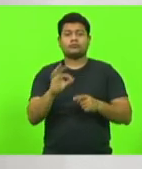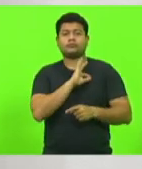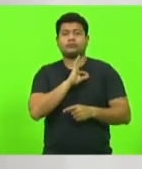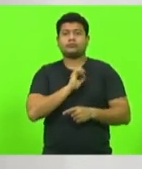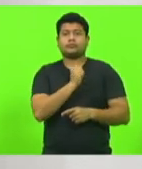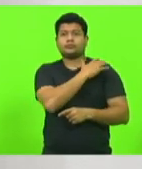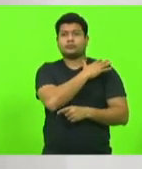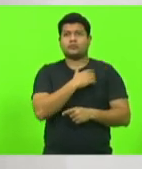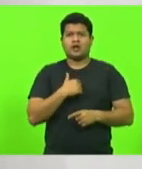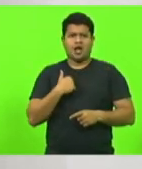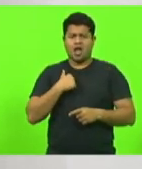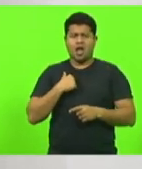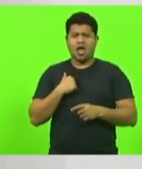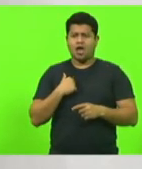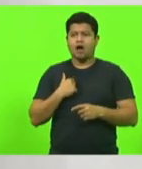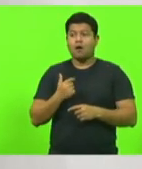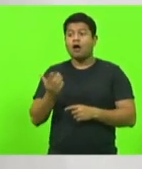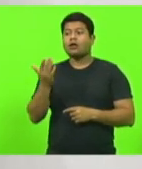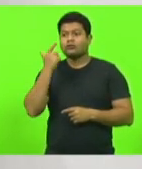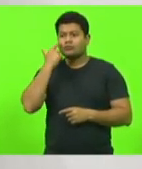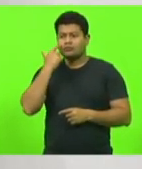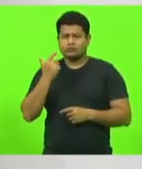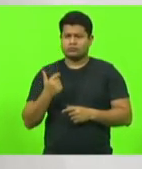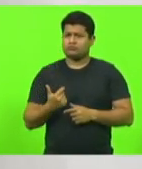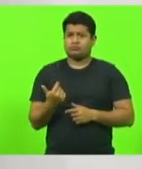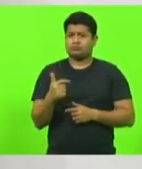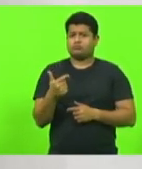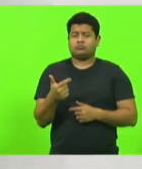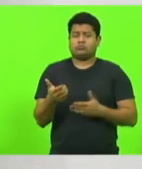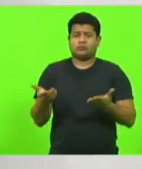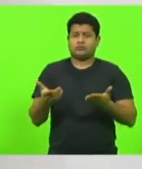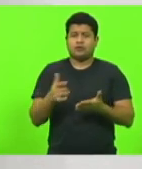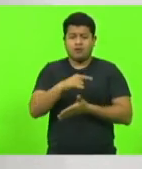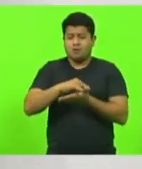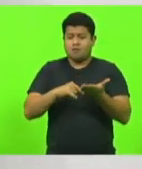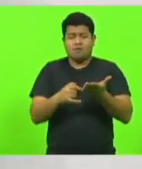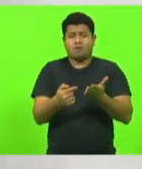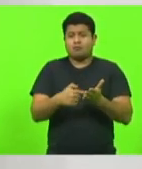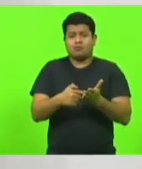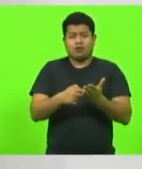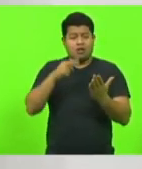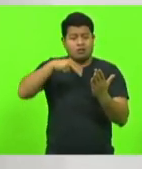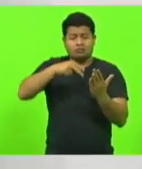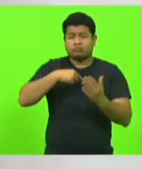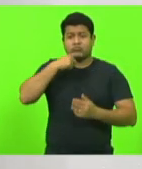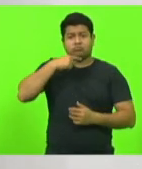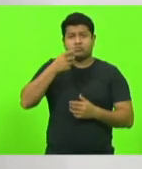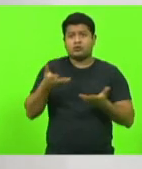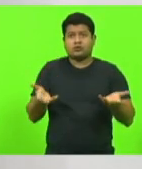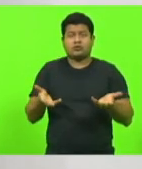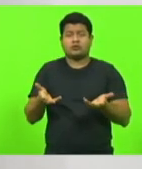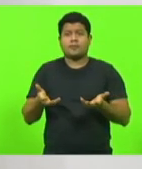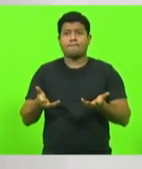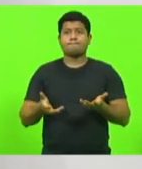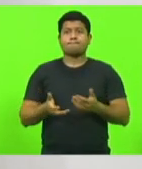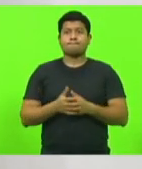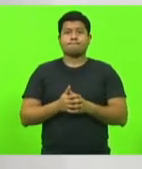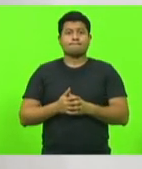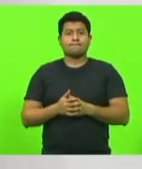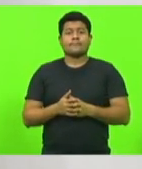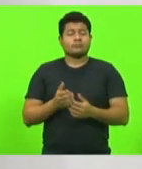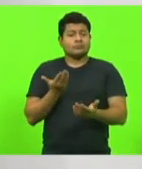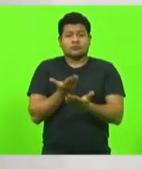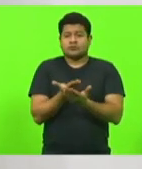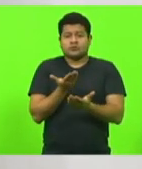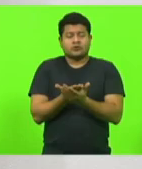acessei esse material, eu não tive acesso a esse material, eu não coloquei as mãos nele para ler, para estudar,